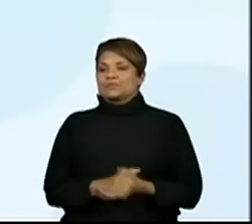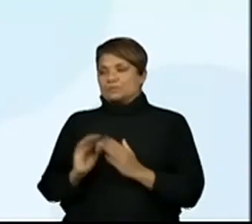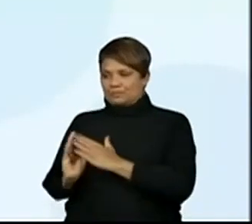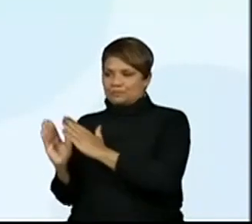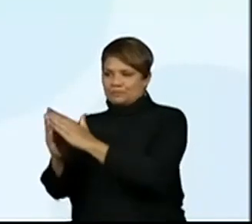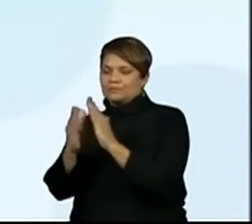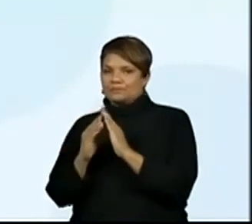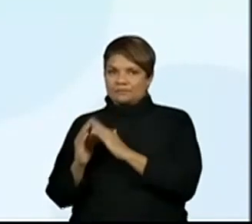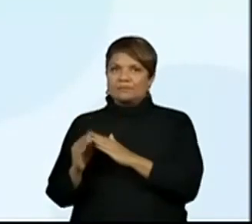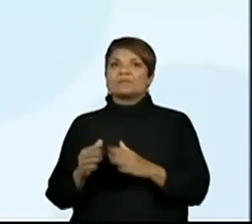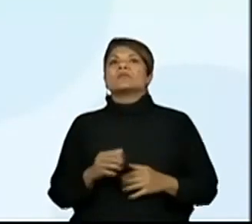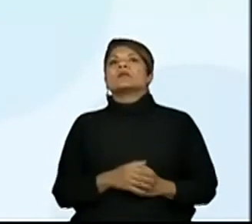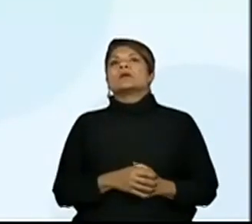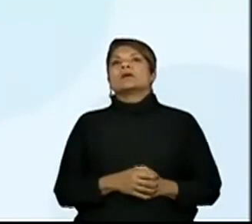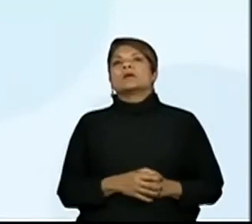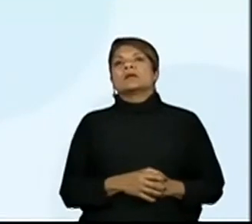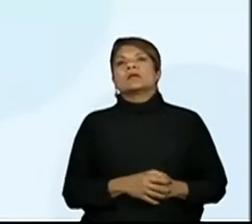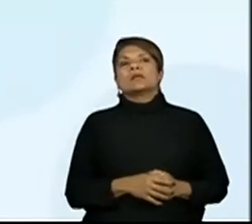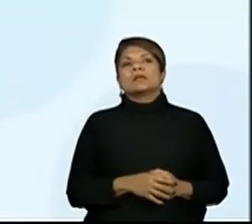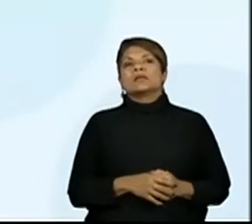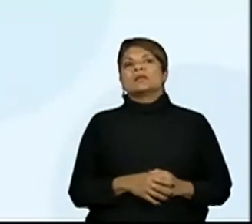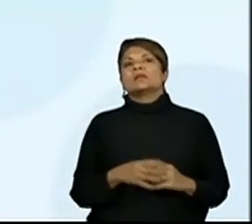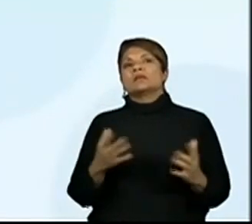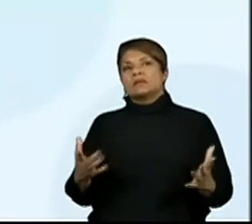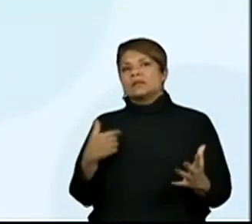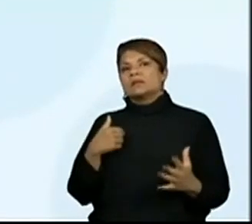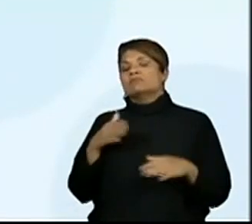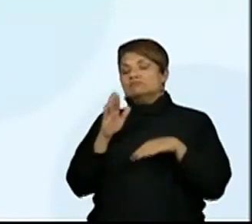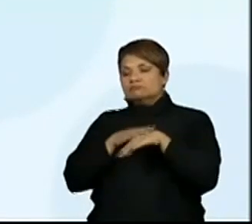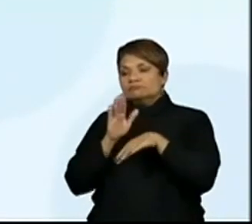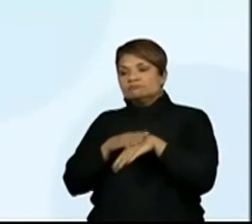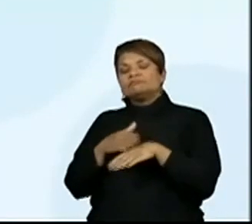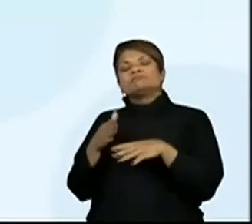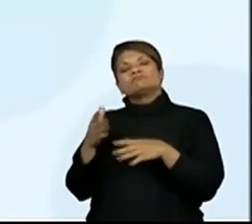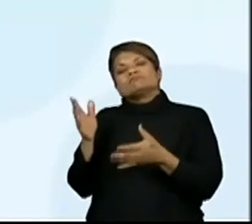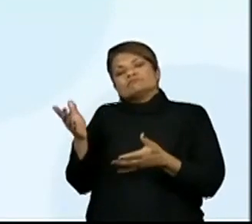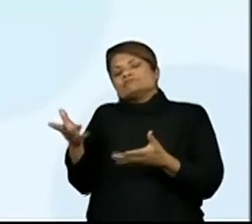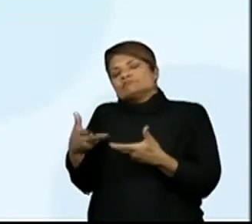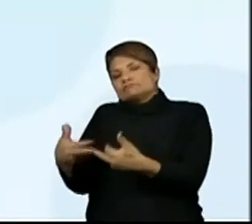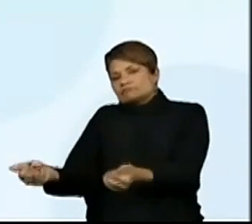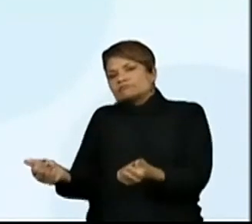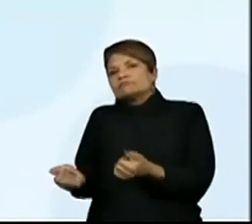E a segunda palavra, providência. Aqui, Nenhuma.